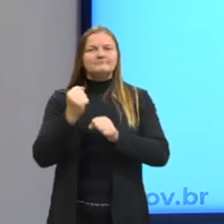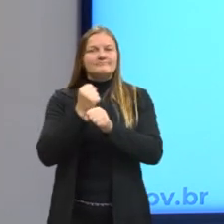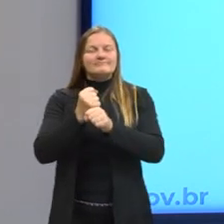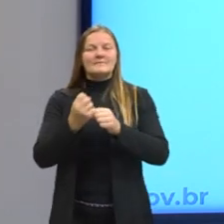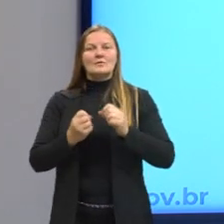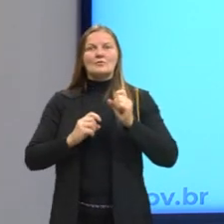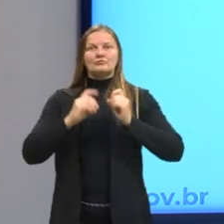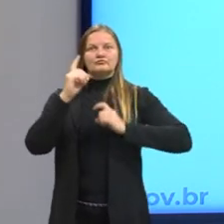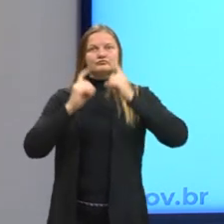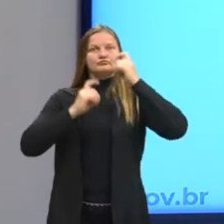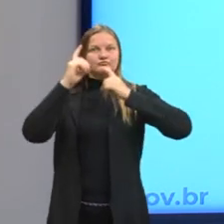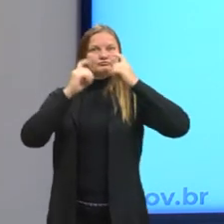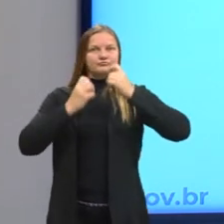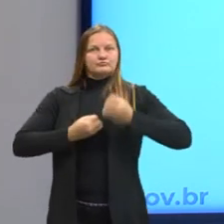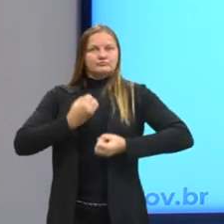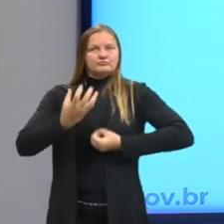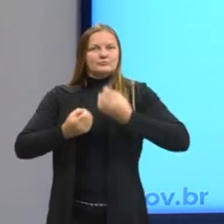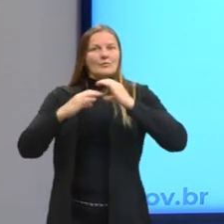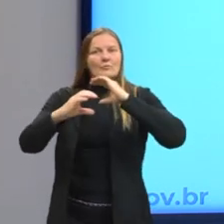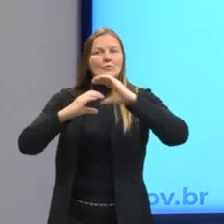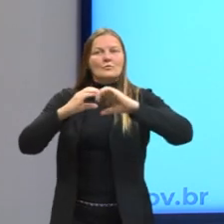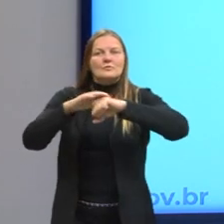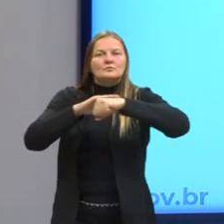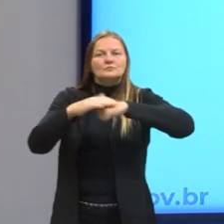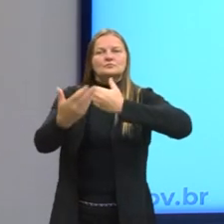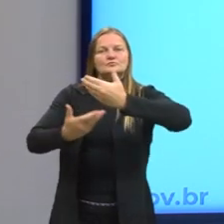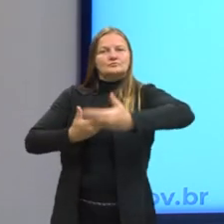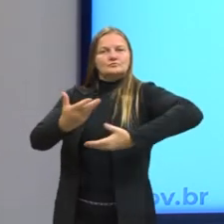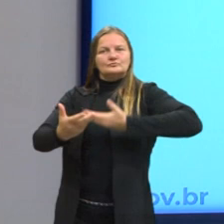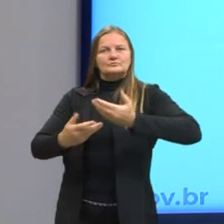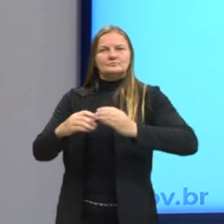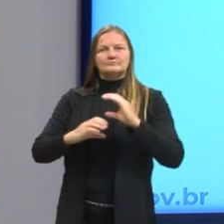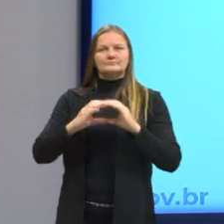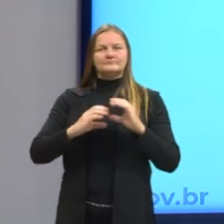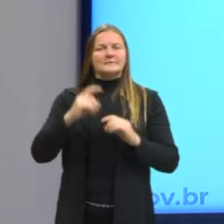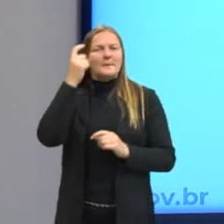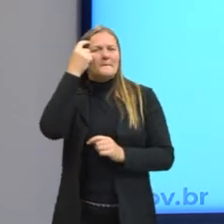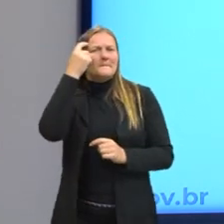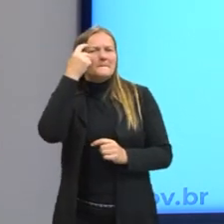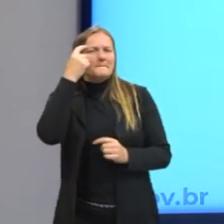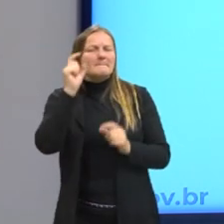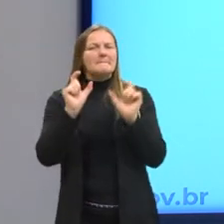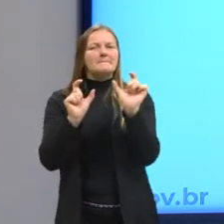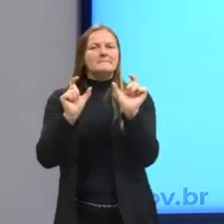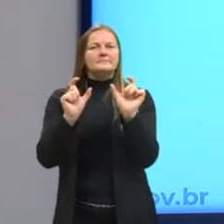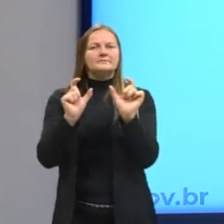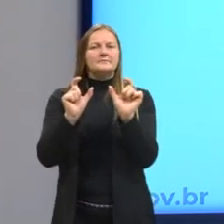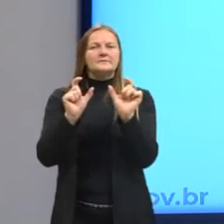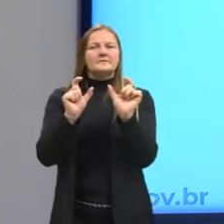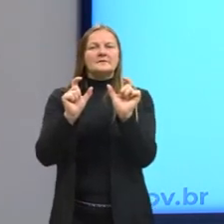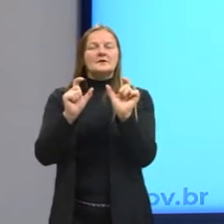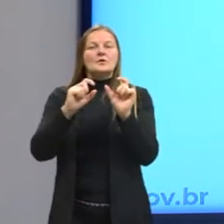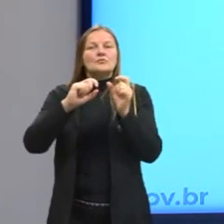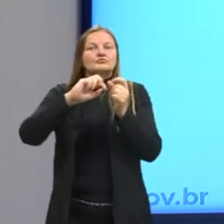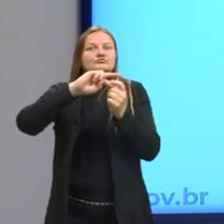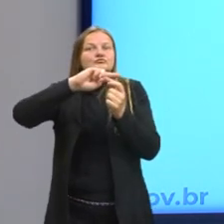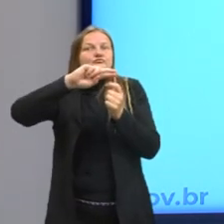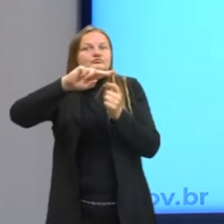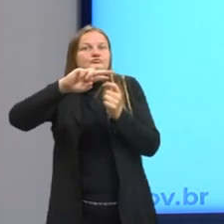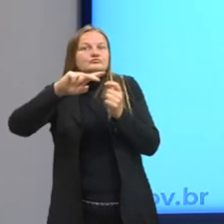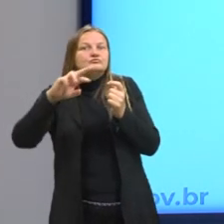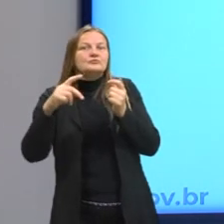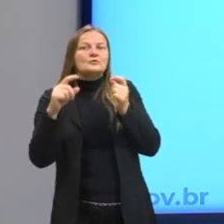expressividade à comunicação. As figuras de pensamento trabalham com as combinações de ideias, as